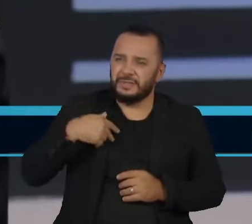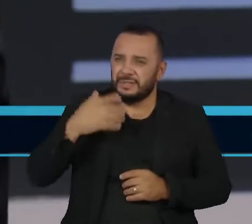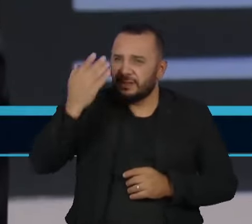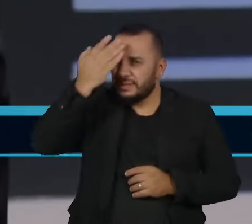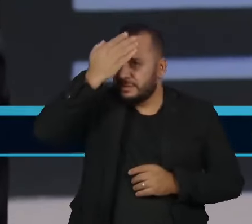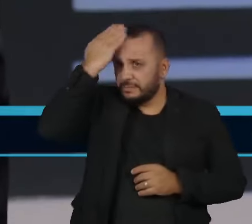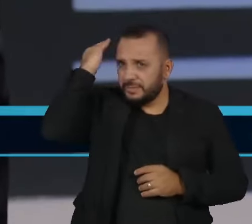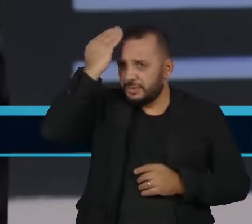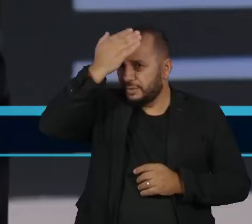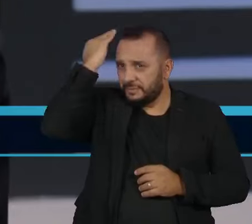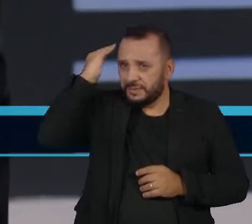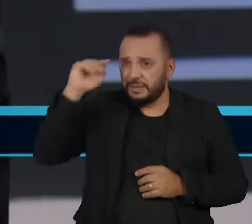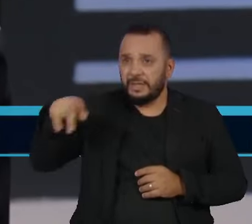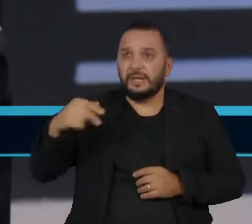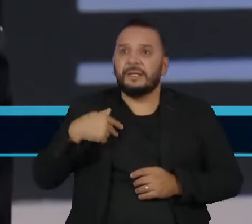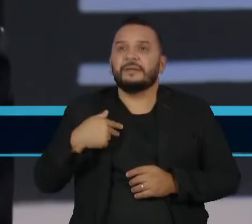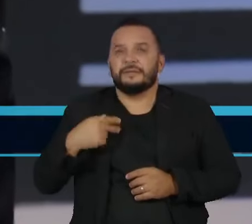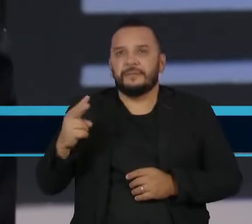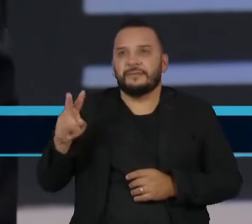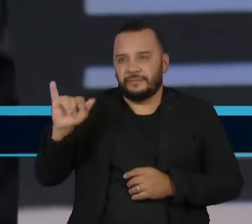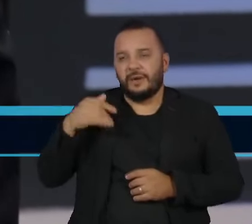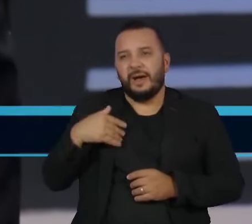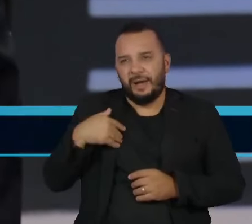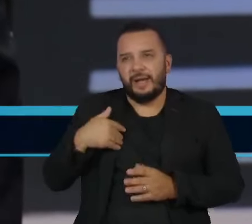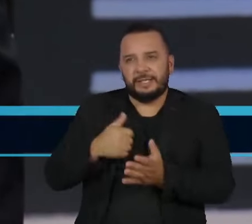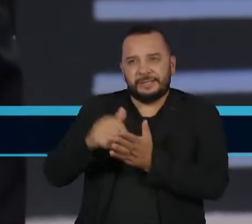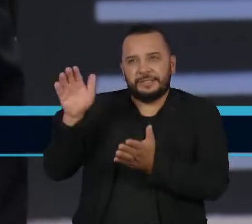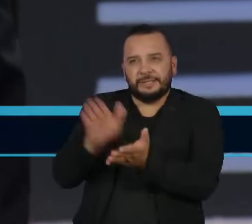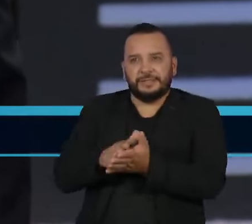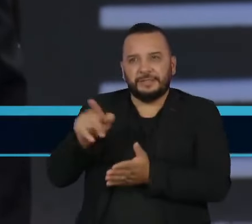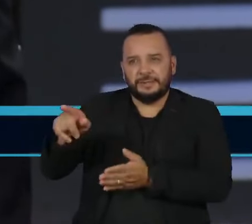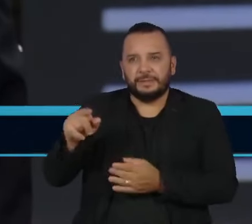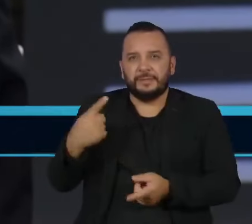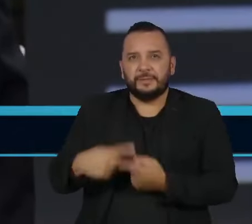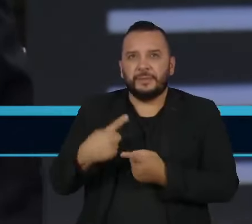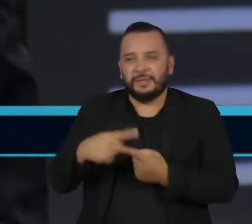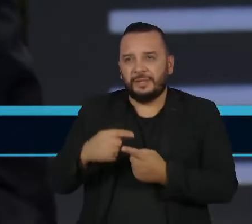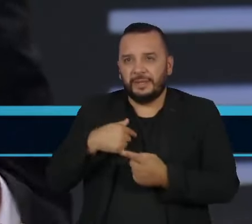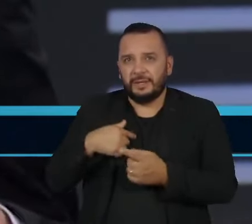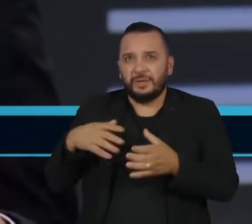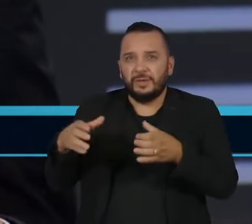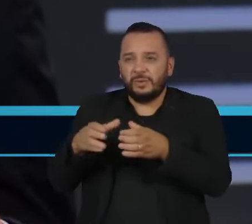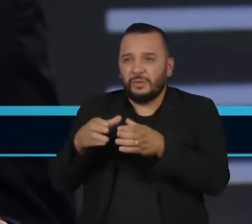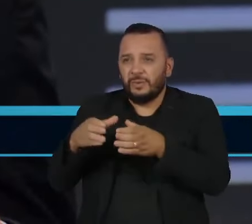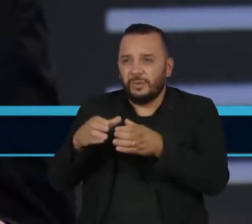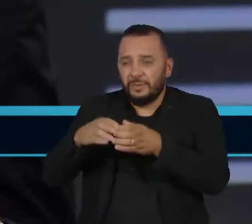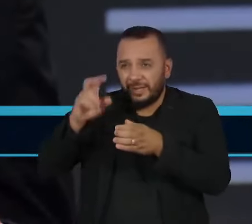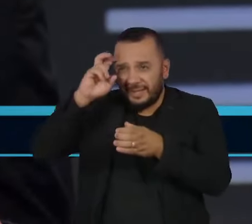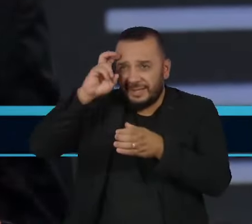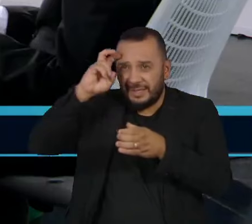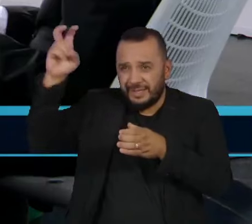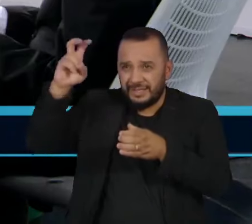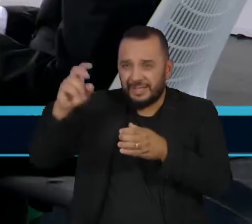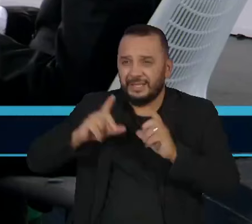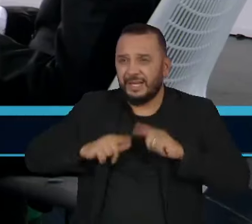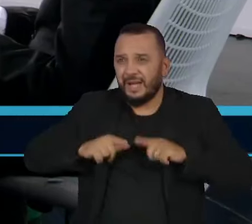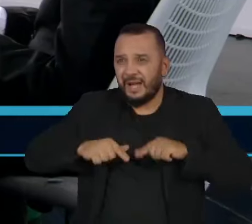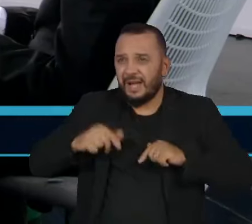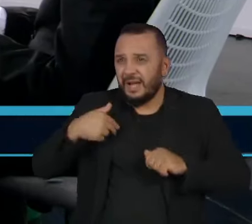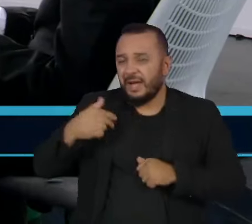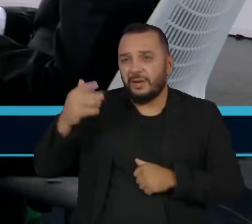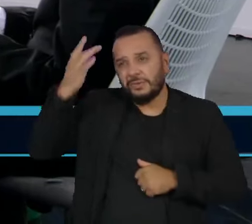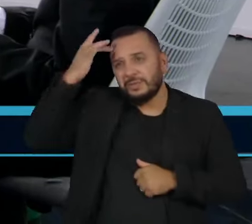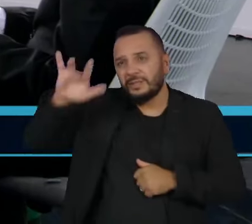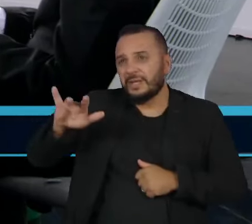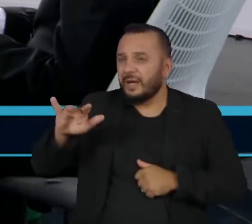seguinte, ele vai ter que prestar contas do equívoco da inteligência israelense de não ter previsto o 7 de